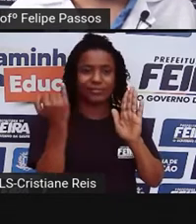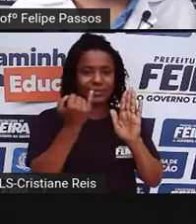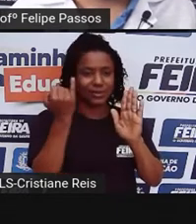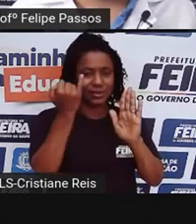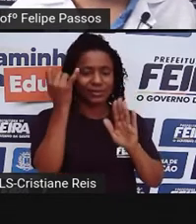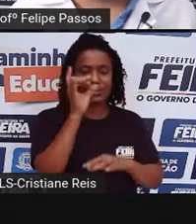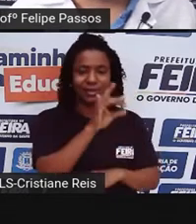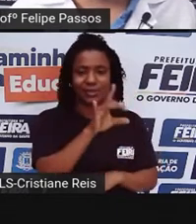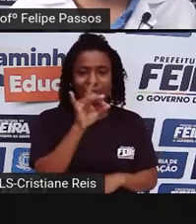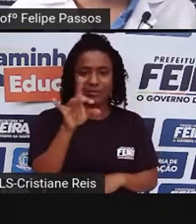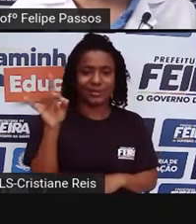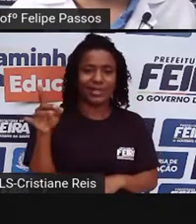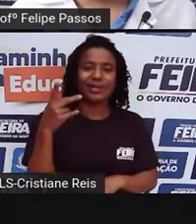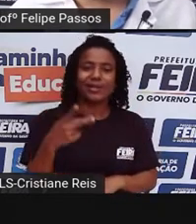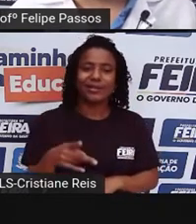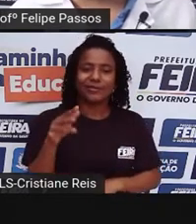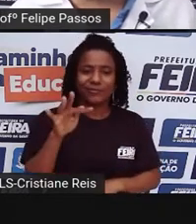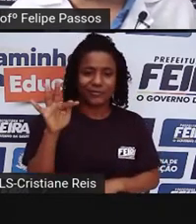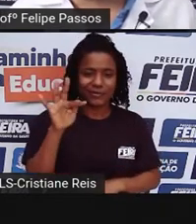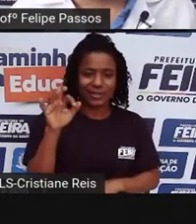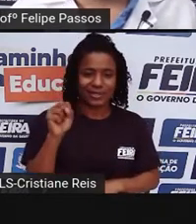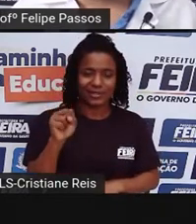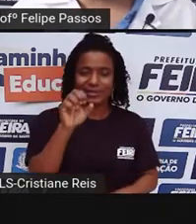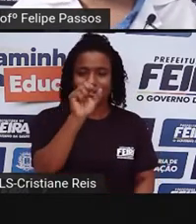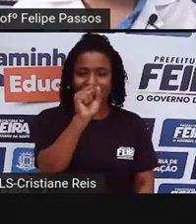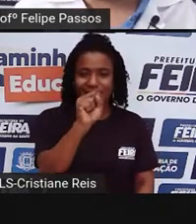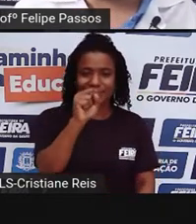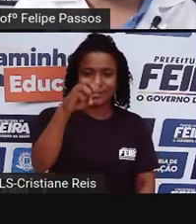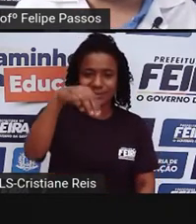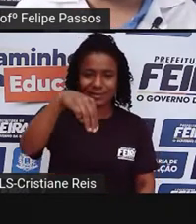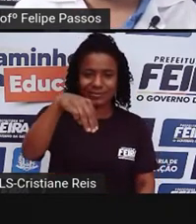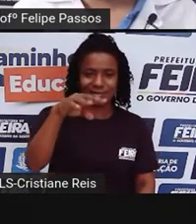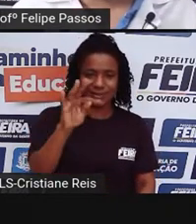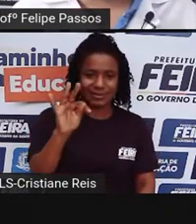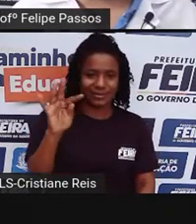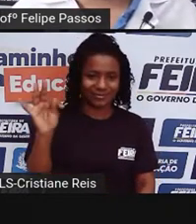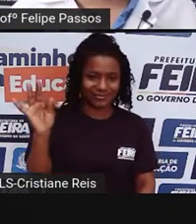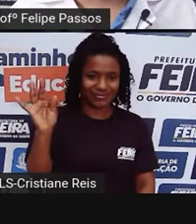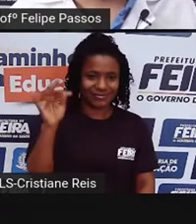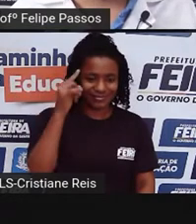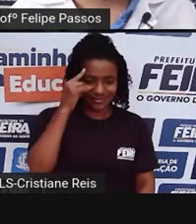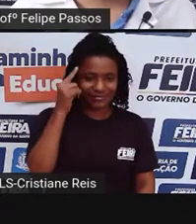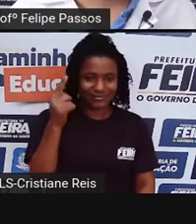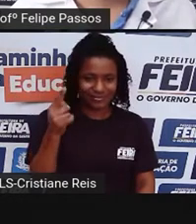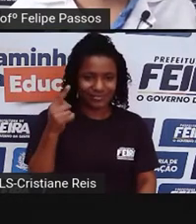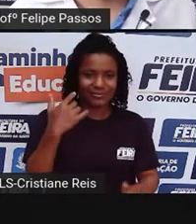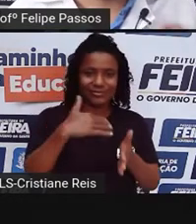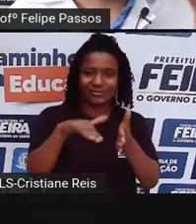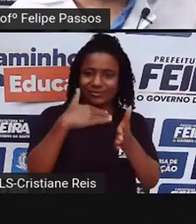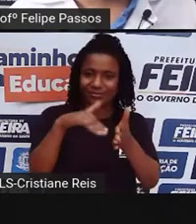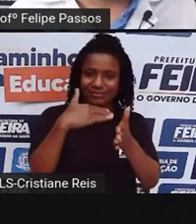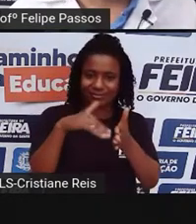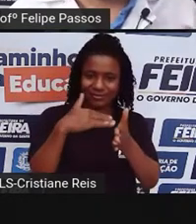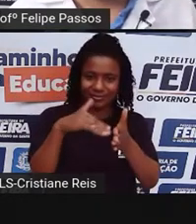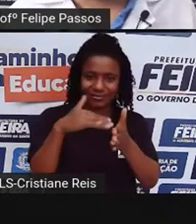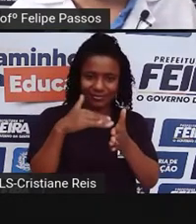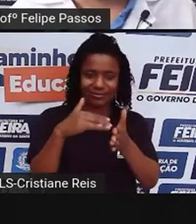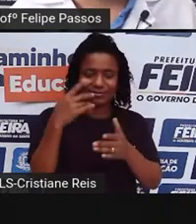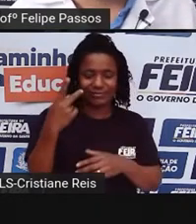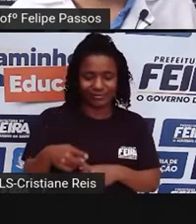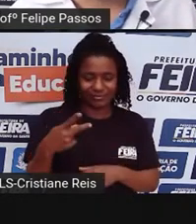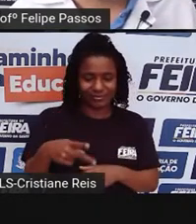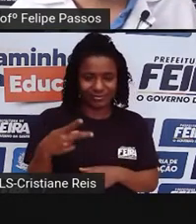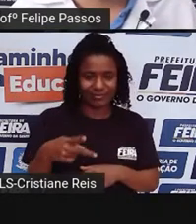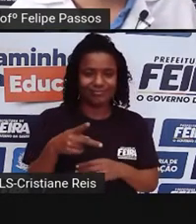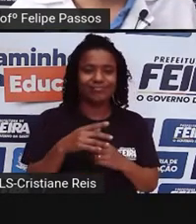Então, por exemplo, aqui em Feira, a gente tem a SMT, Secretaria Municipal de Trânsito, que tem os seus agentes, que vão estar... Vocês já devem ter visto,